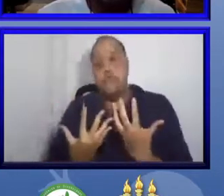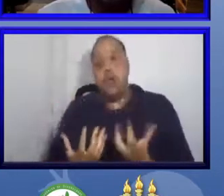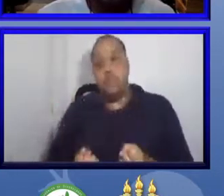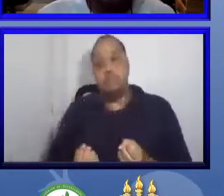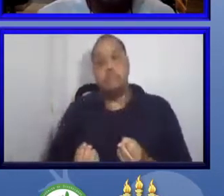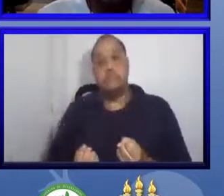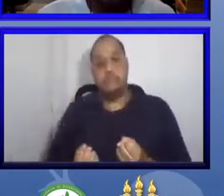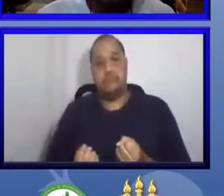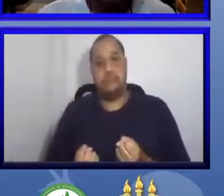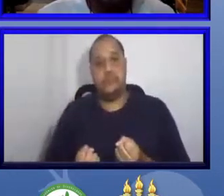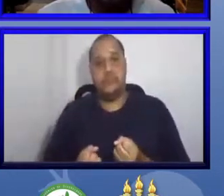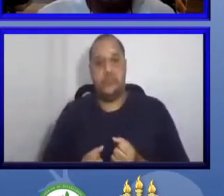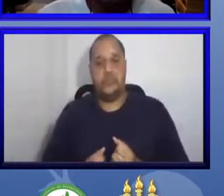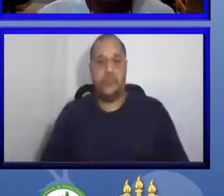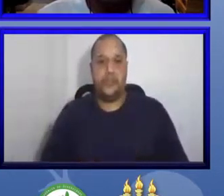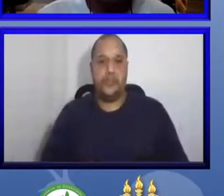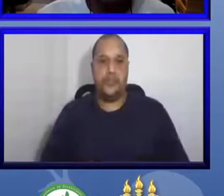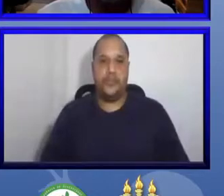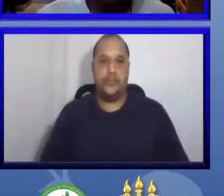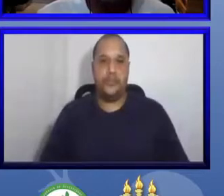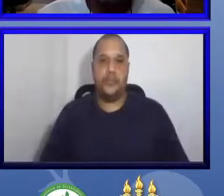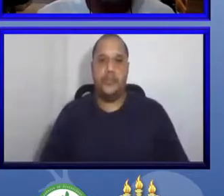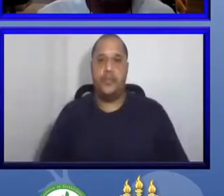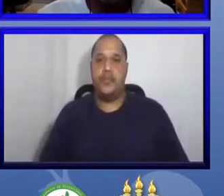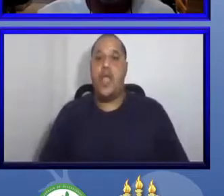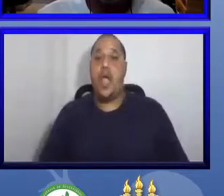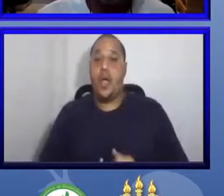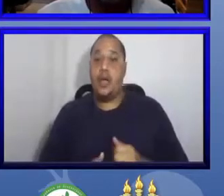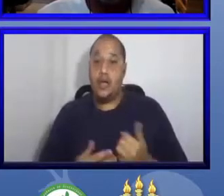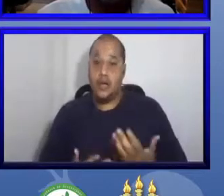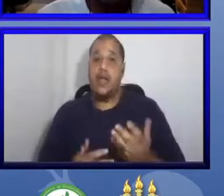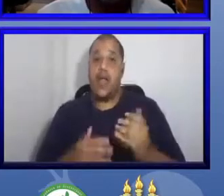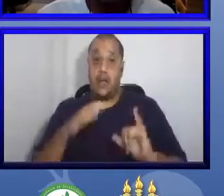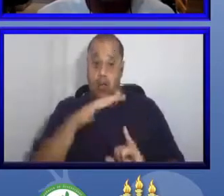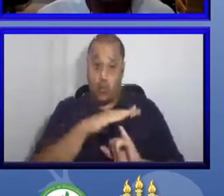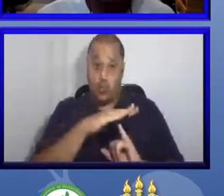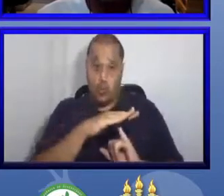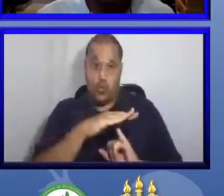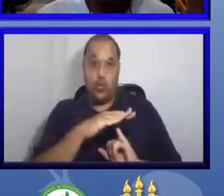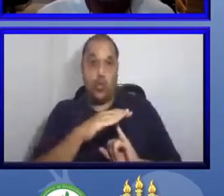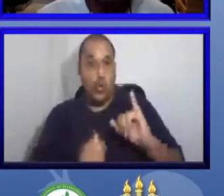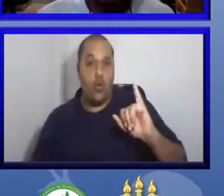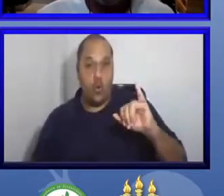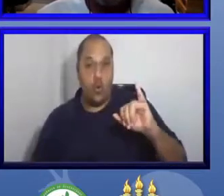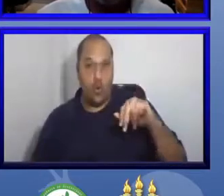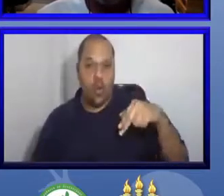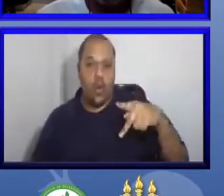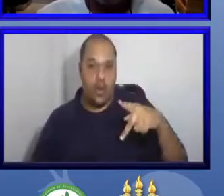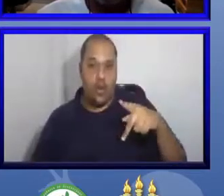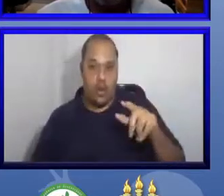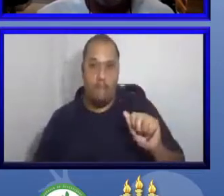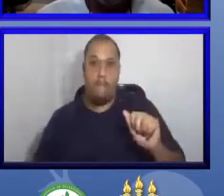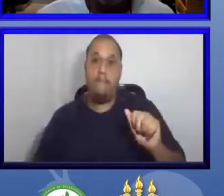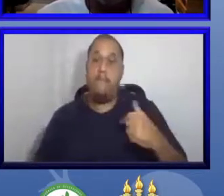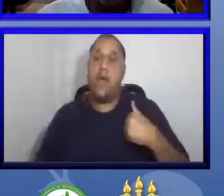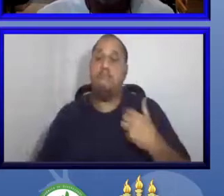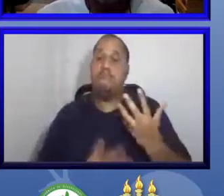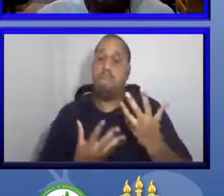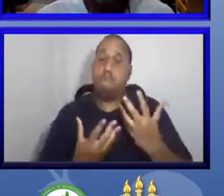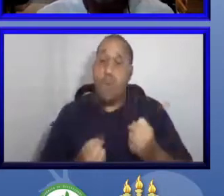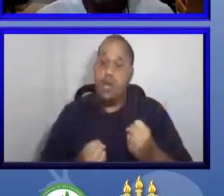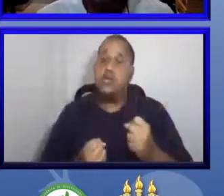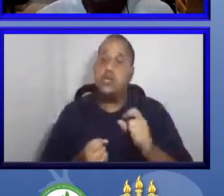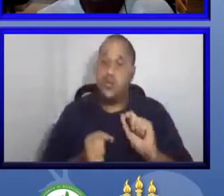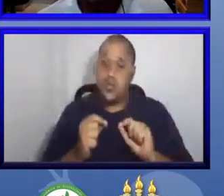e o INPA, então, aceitou internalizar esse compromisso